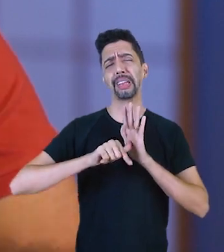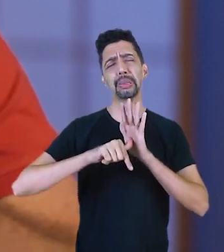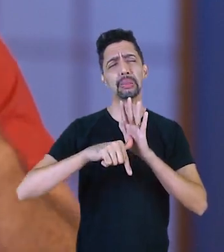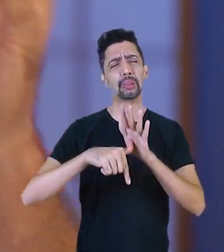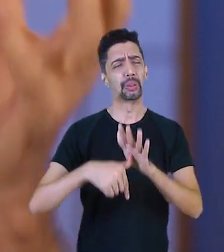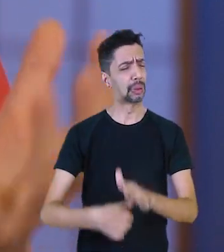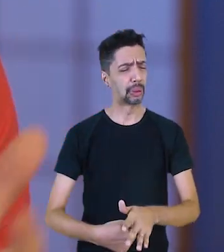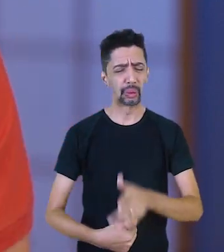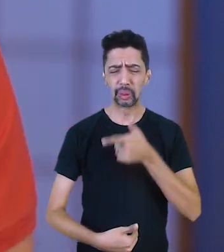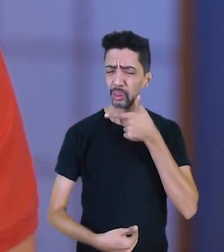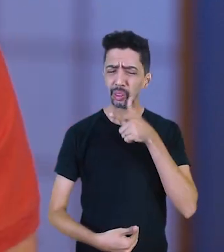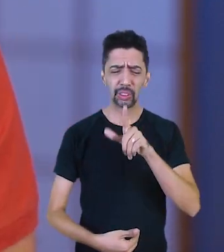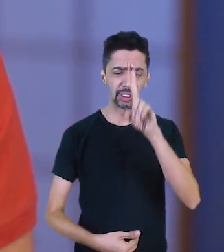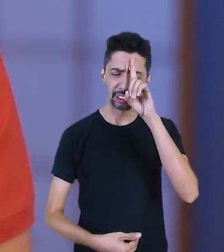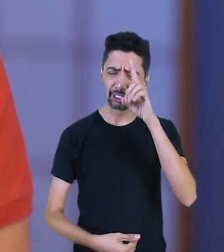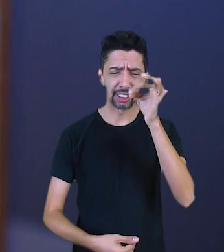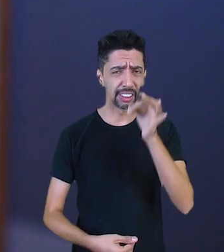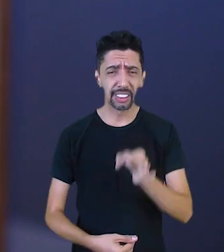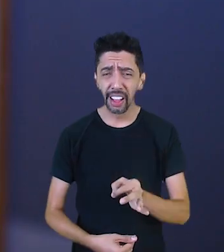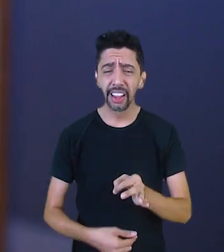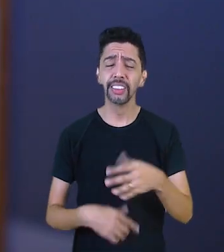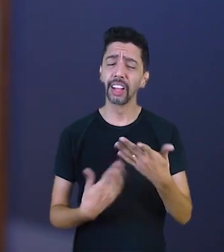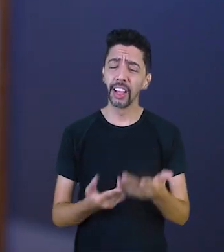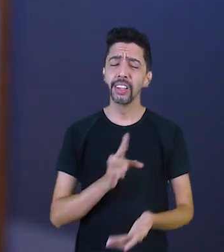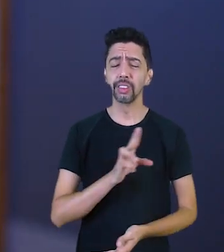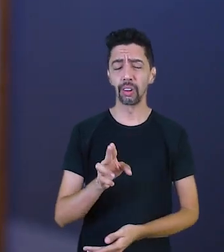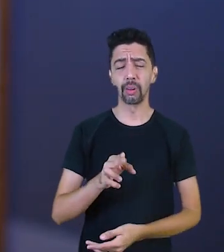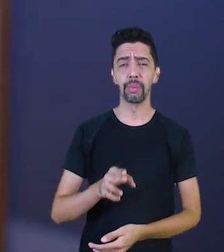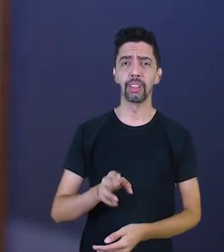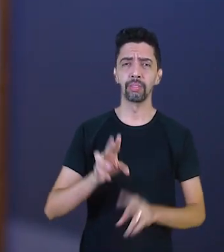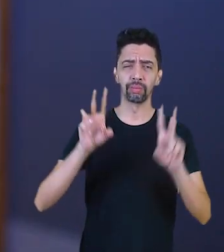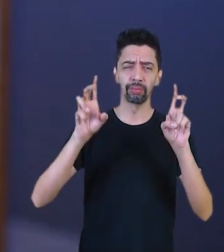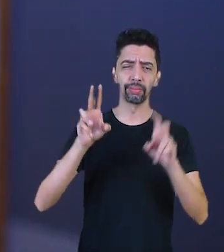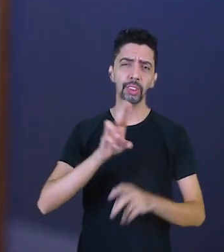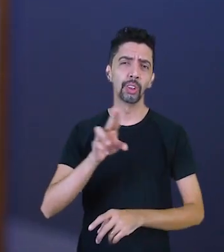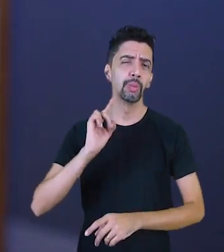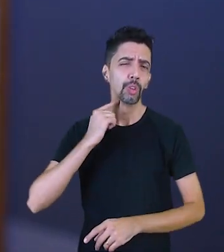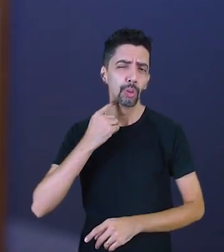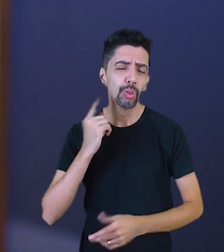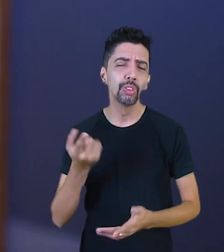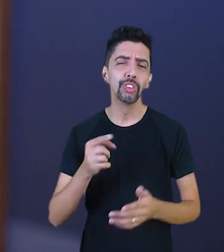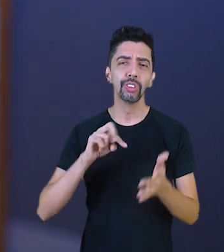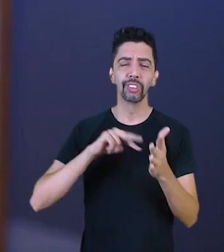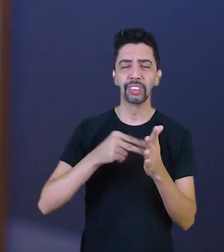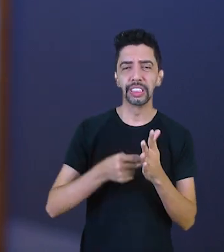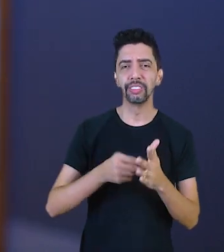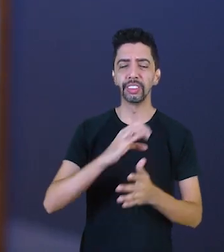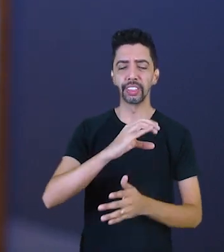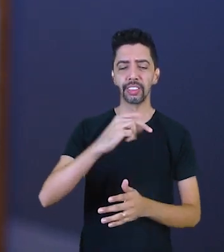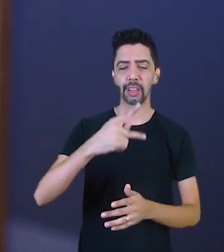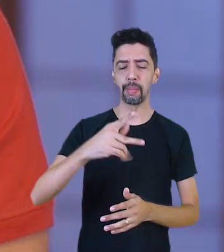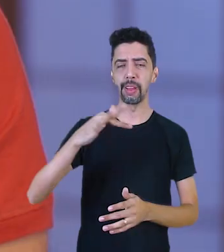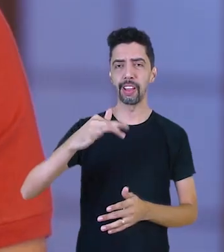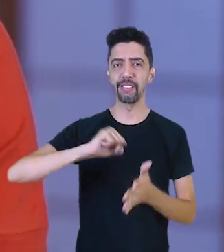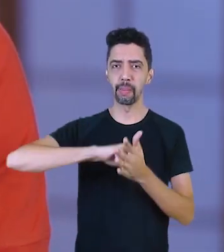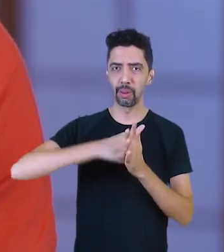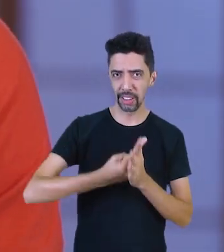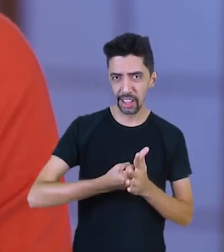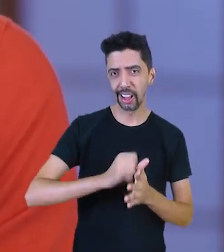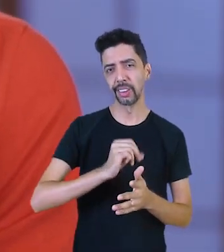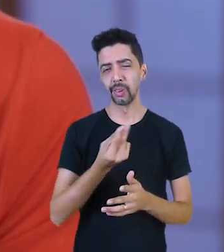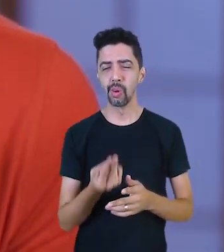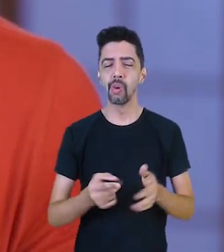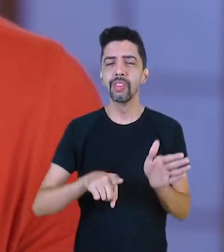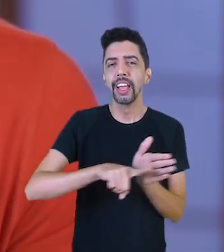não honrei nos seus compromissos, chamando-me de inadimplência, nome sujo, negativado. Ou seja, eu já